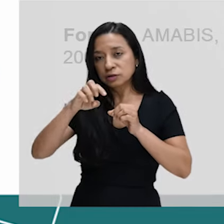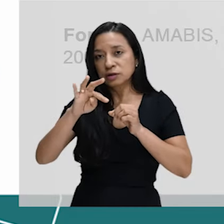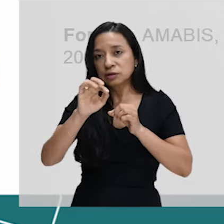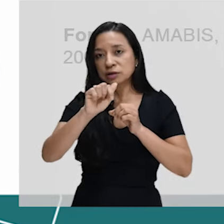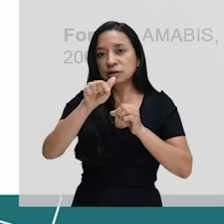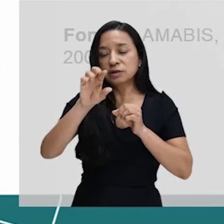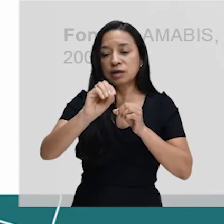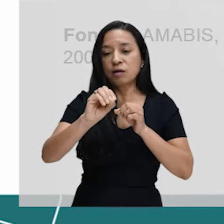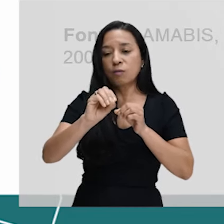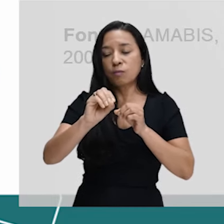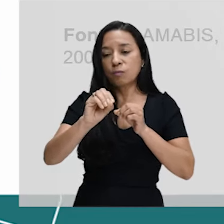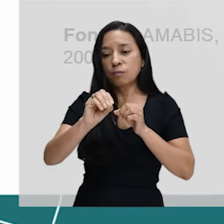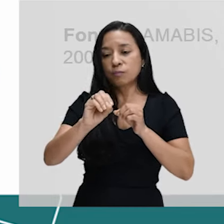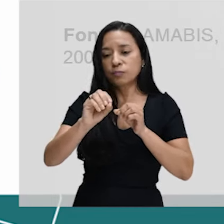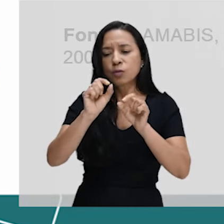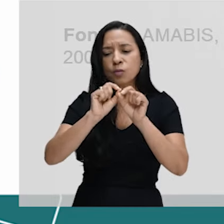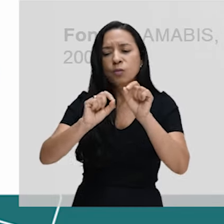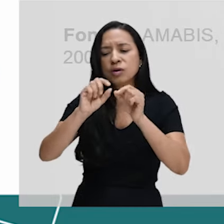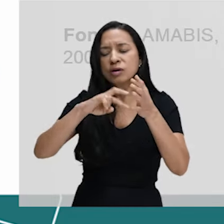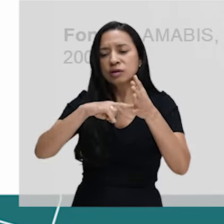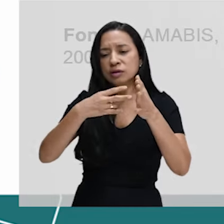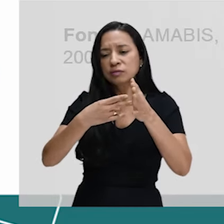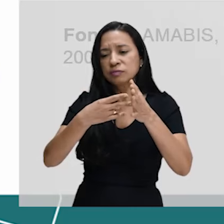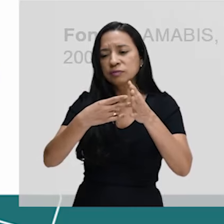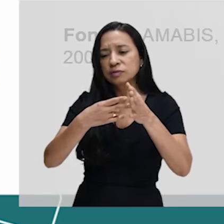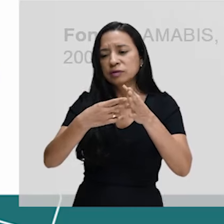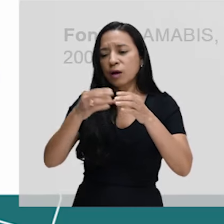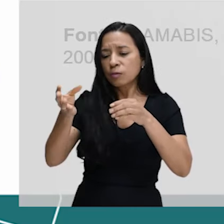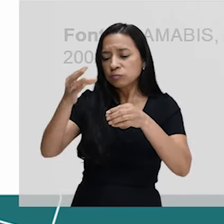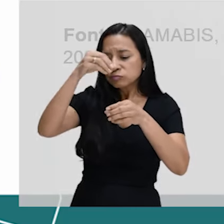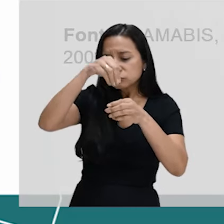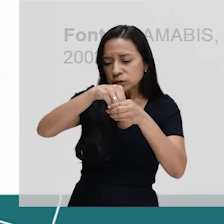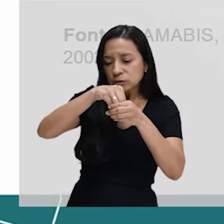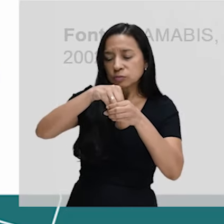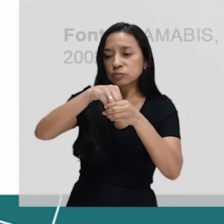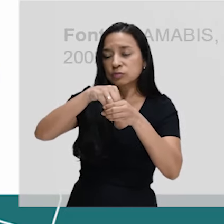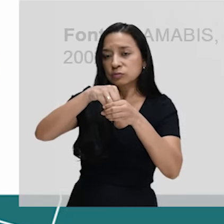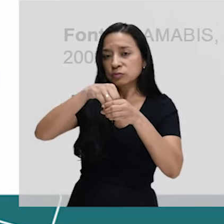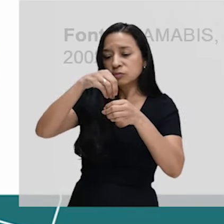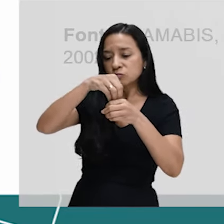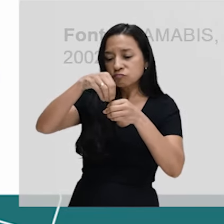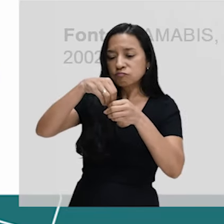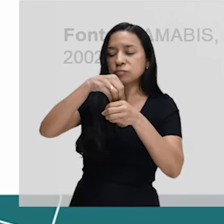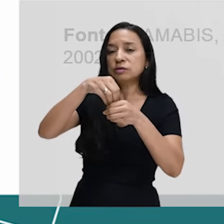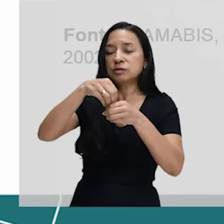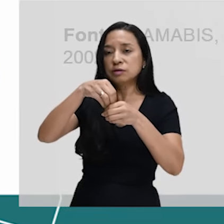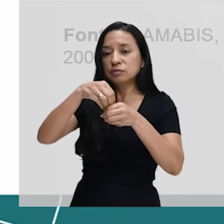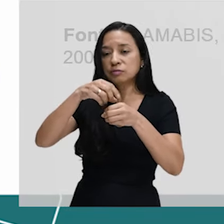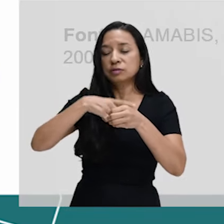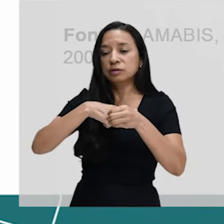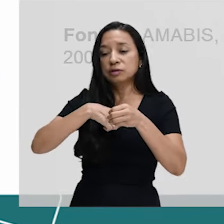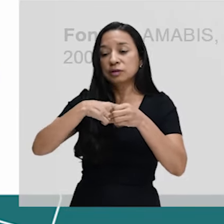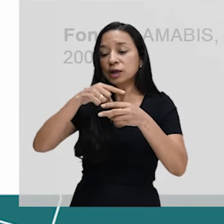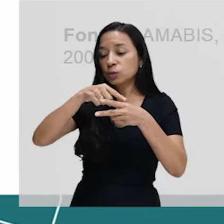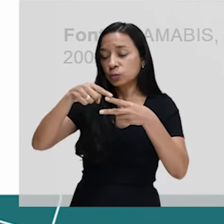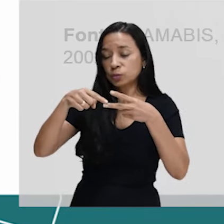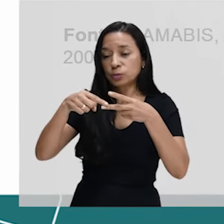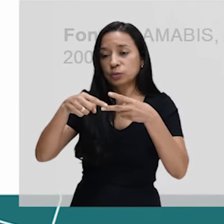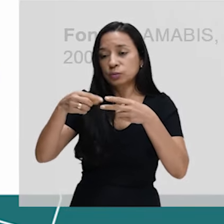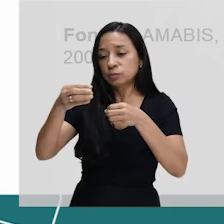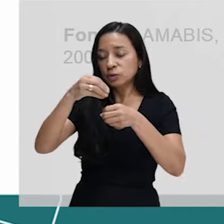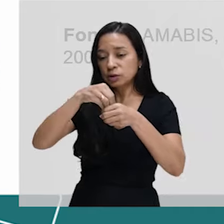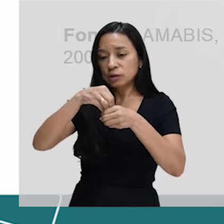digestão intracelular? A digestão que acontece dentro da célula. Então, existem dois processos de digestão